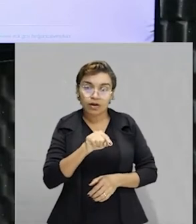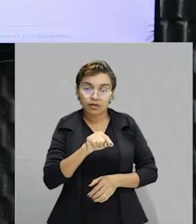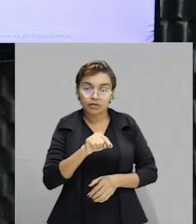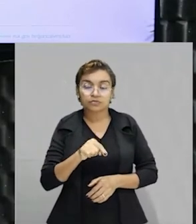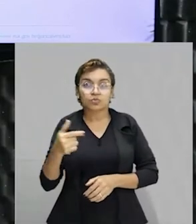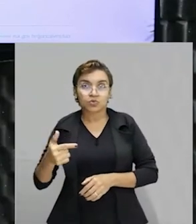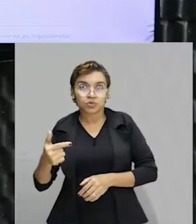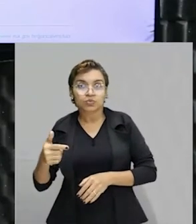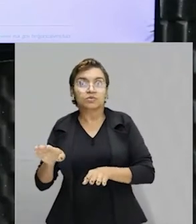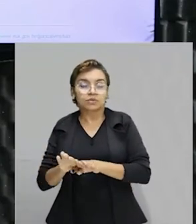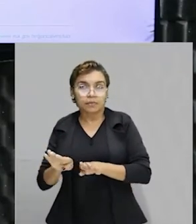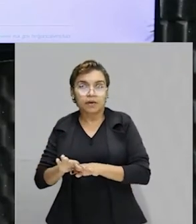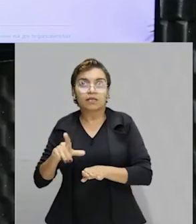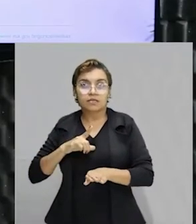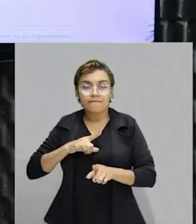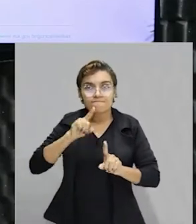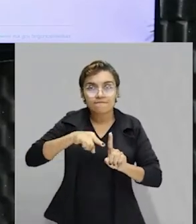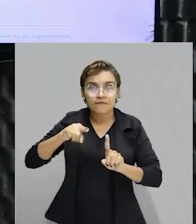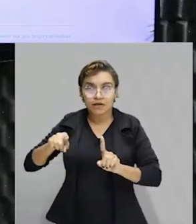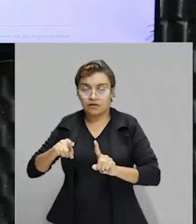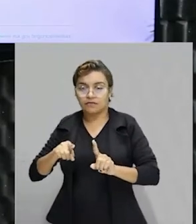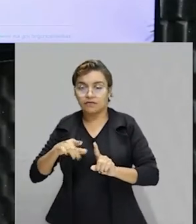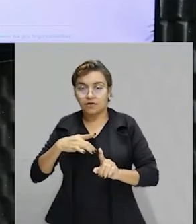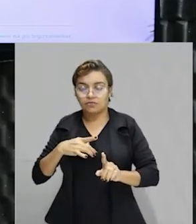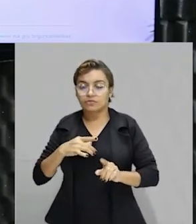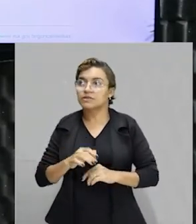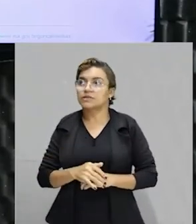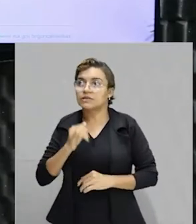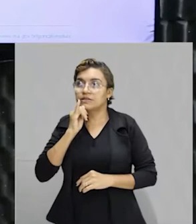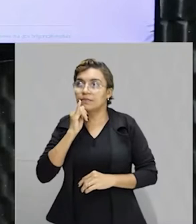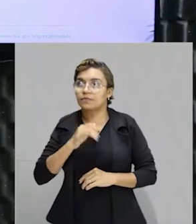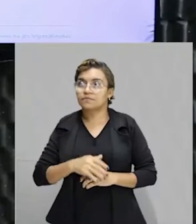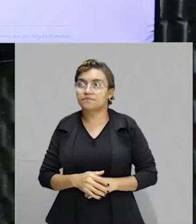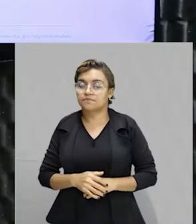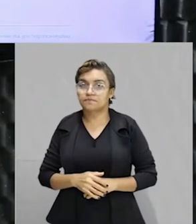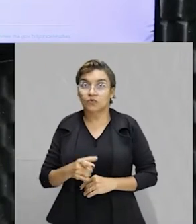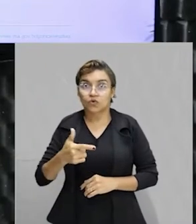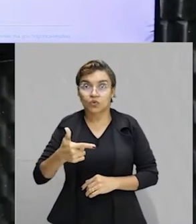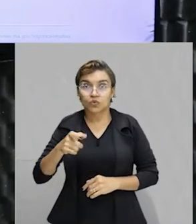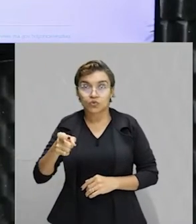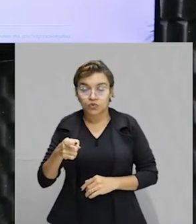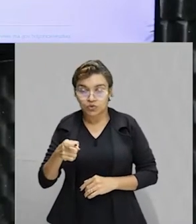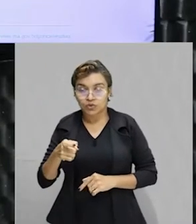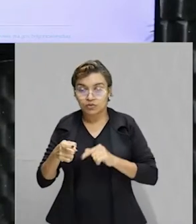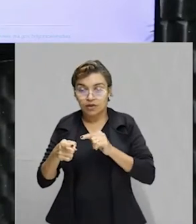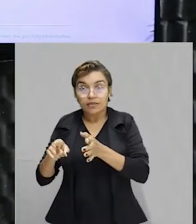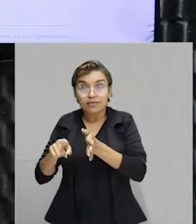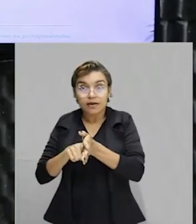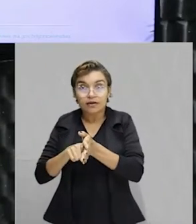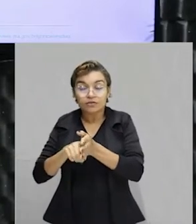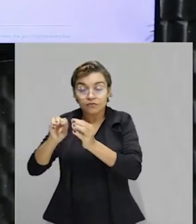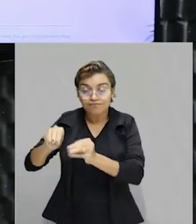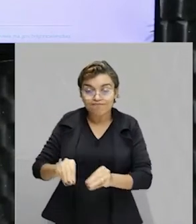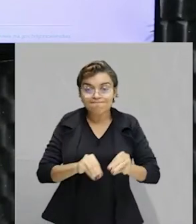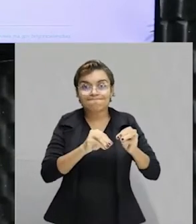organizar, né, vamos trazer todas as variáveis aqui para o primeiro membro. Olha lá, eu tenho 2X no segundo membro que está negativo, quando ele